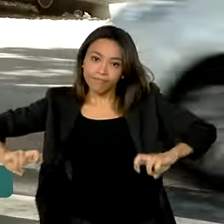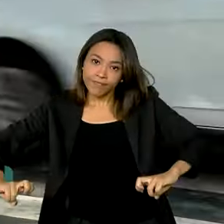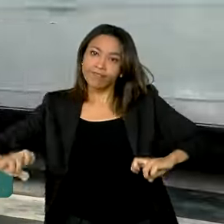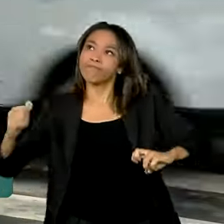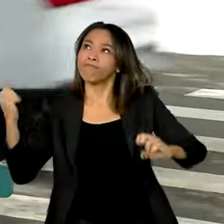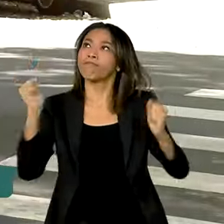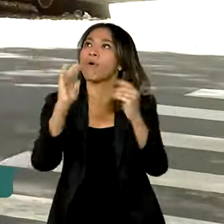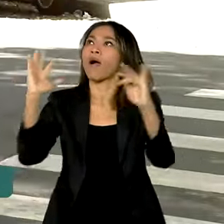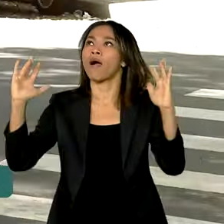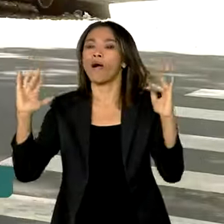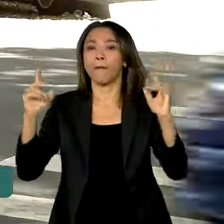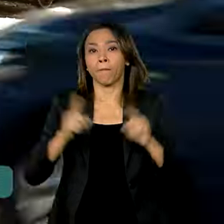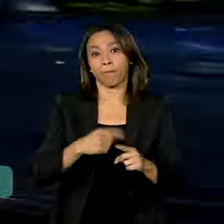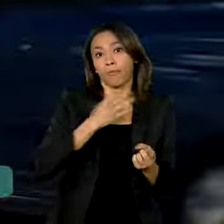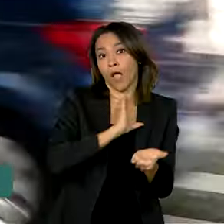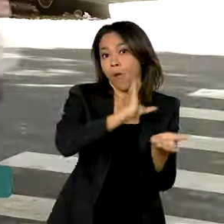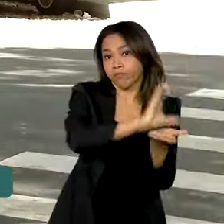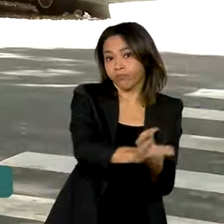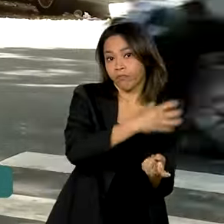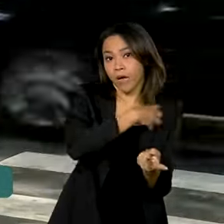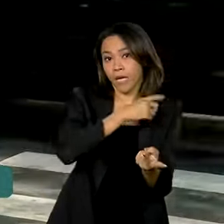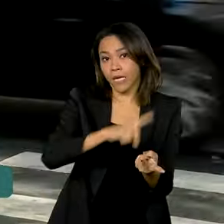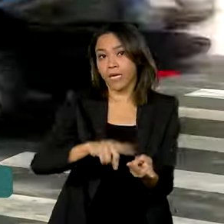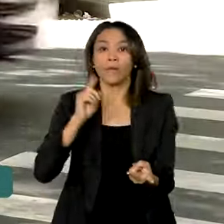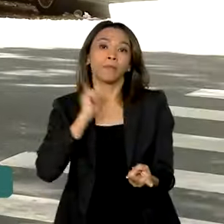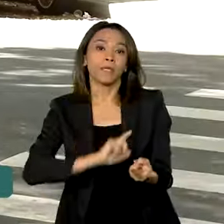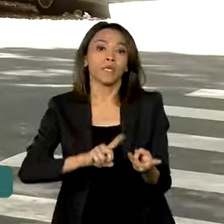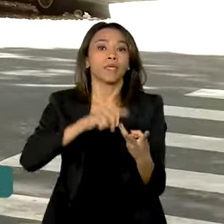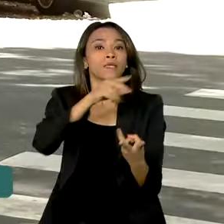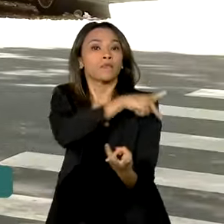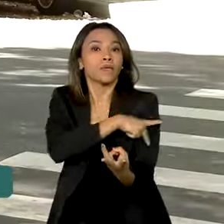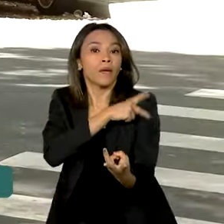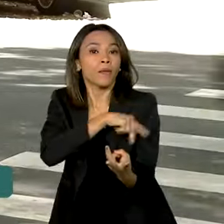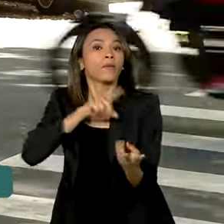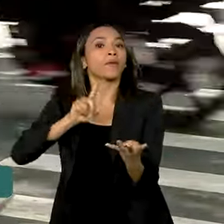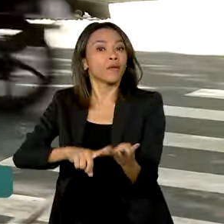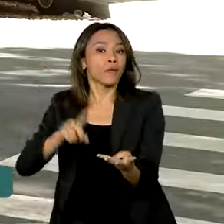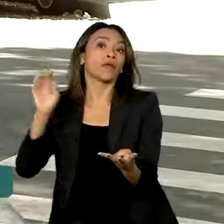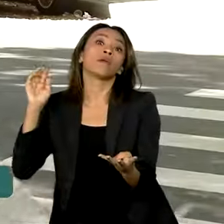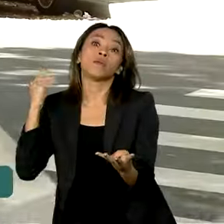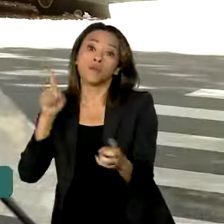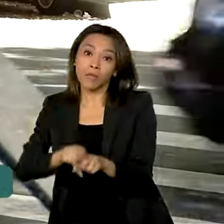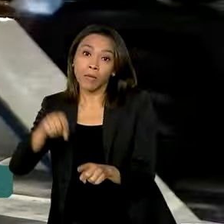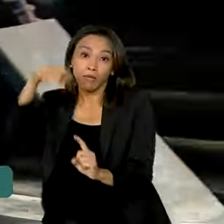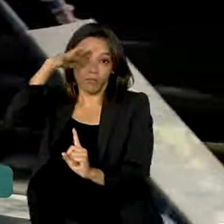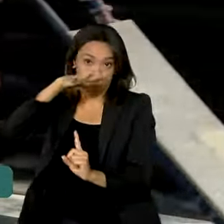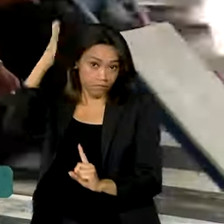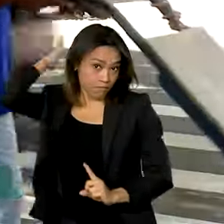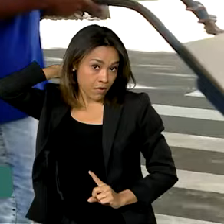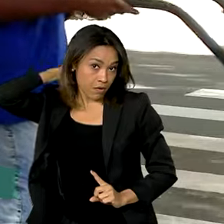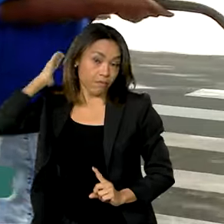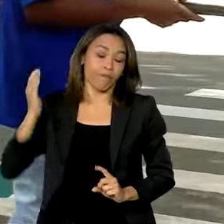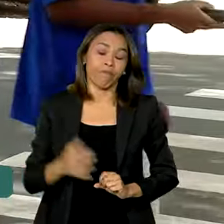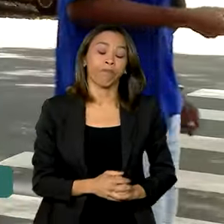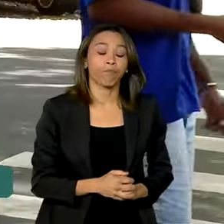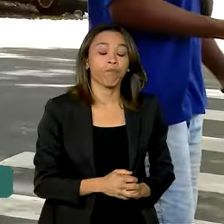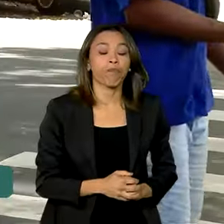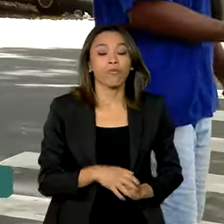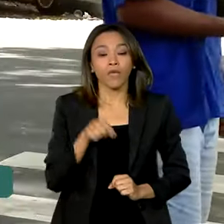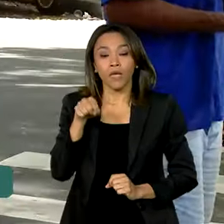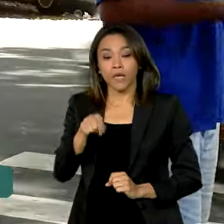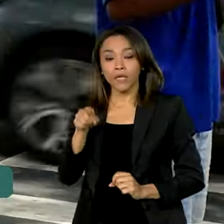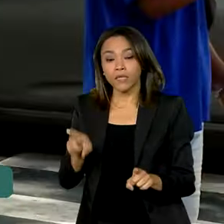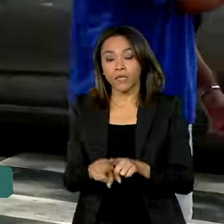recursos estão Bahia, Minas Gerais, Piauí, Amazonas e Pará. E, Vanessa, no início do ano, durante a alta temporada,